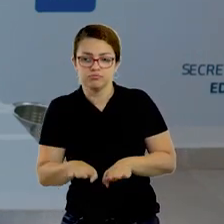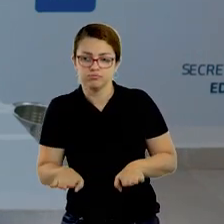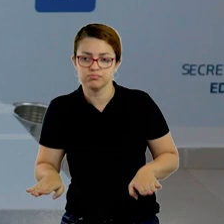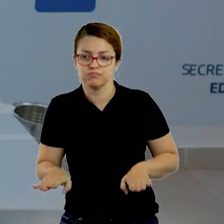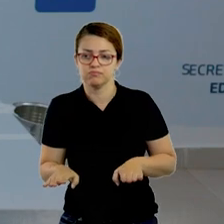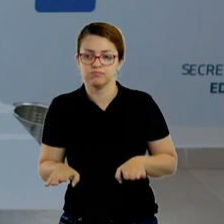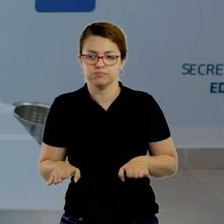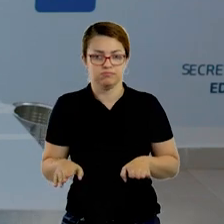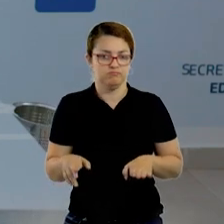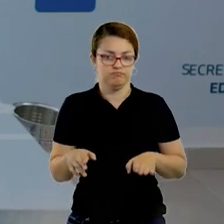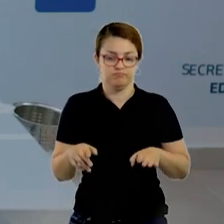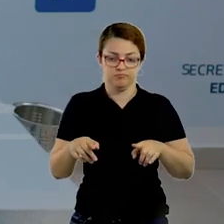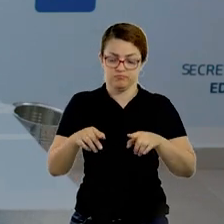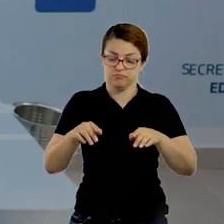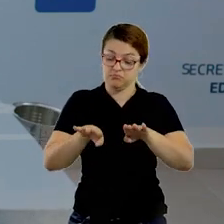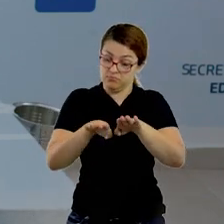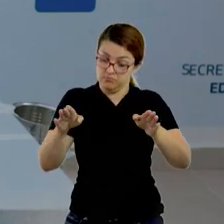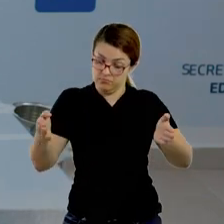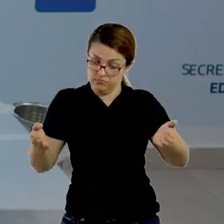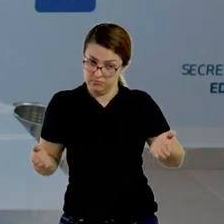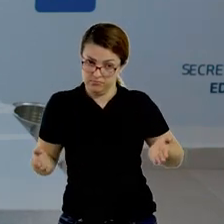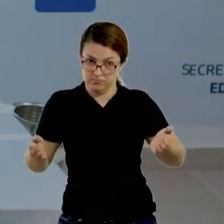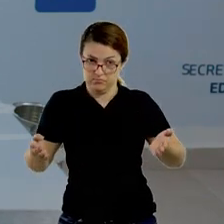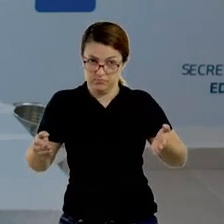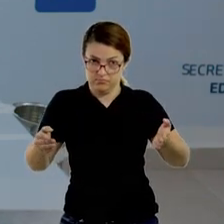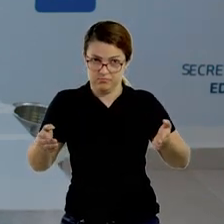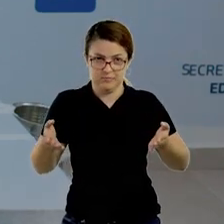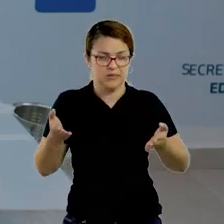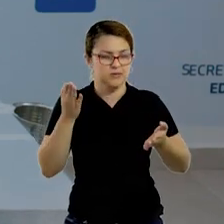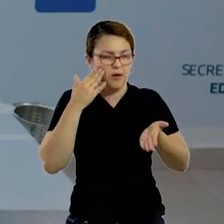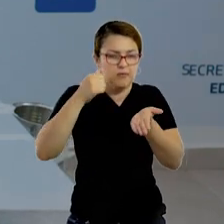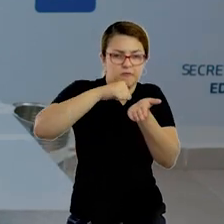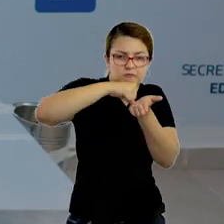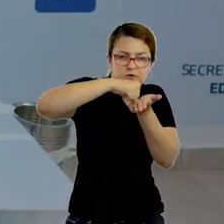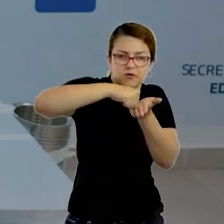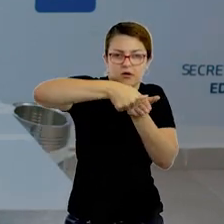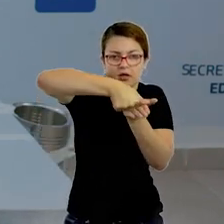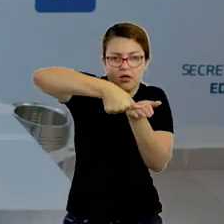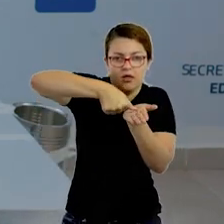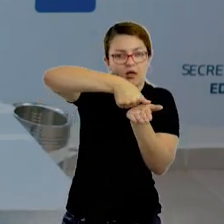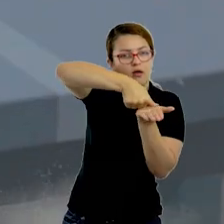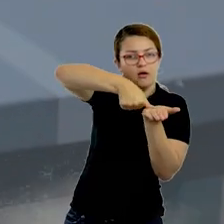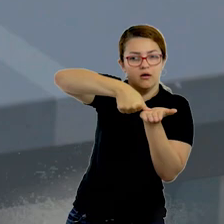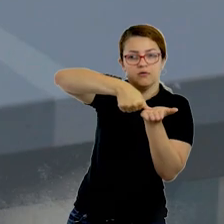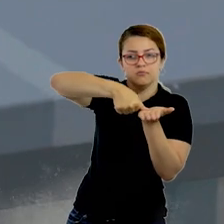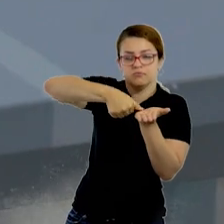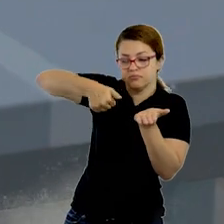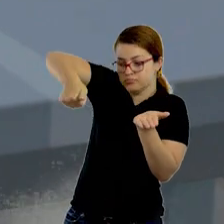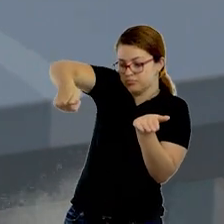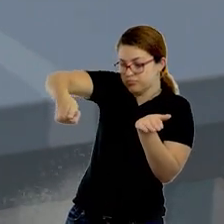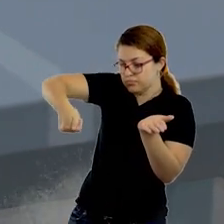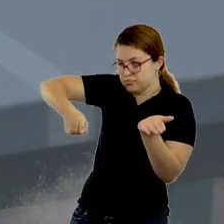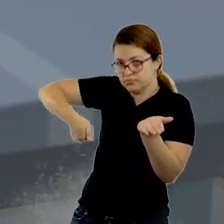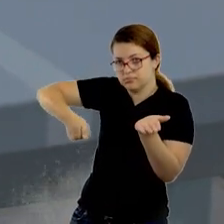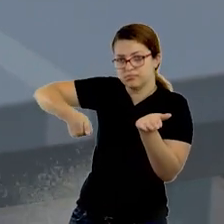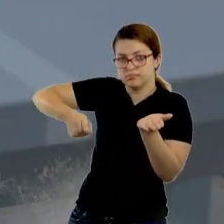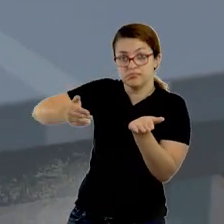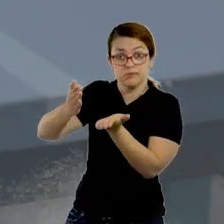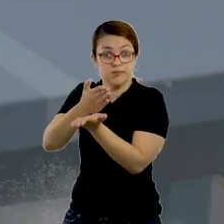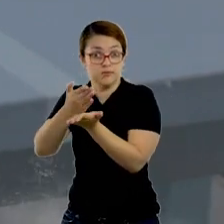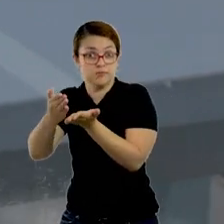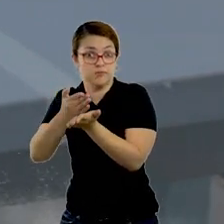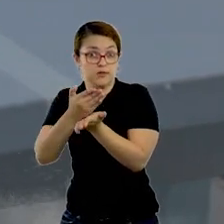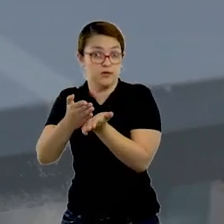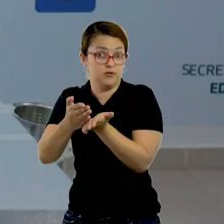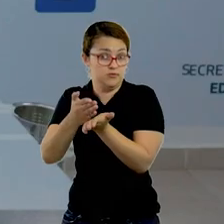área da quadra, que a gente vai colocar assim, uma fita crepe, uma fita adesiva. Você pode estar colocando para separar os dois